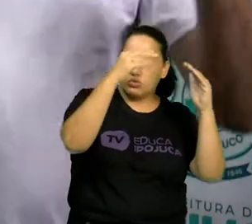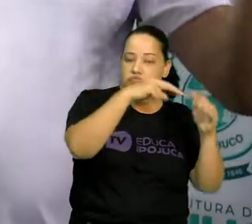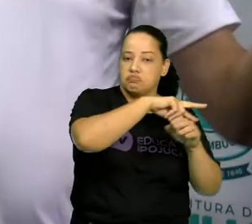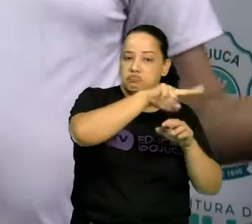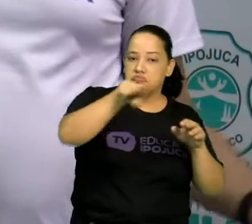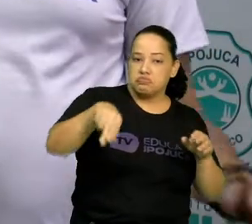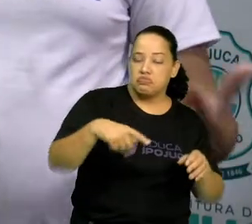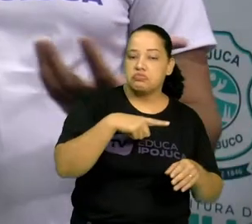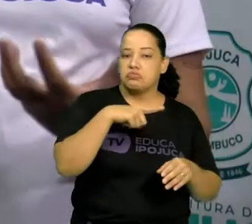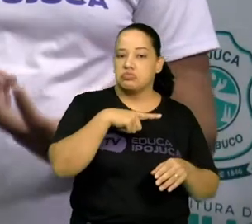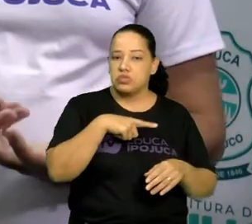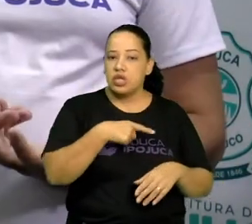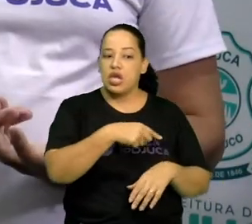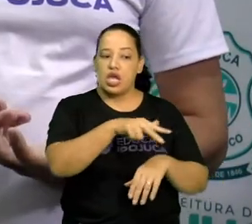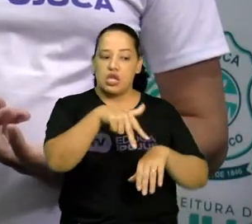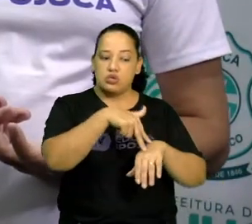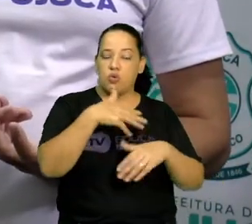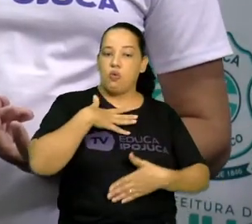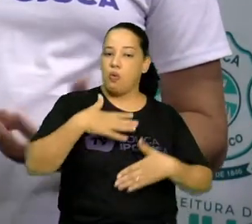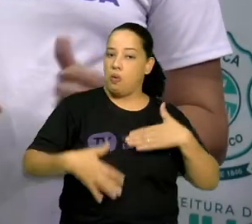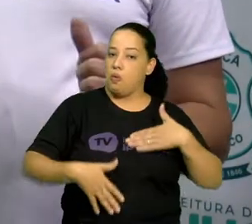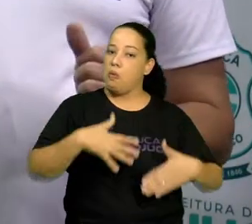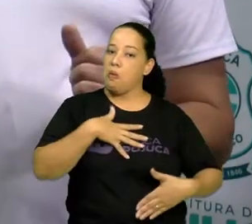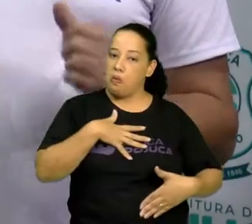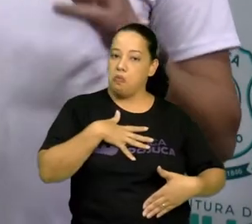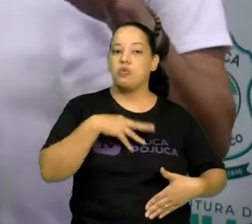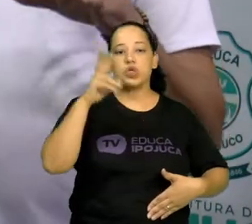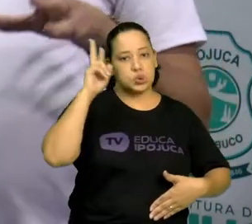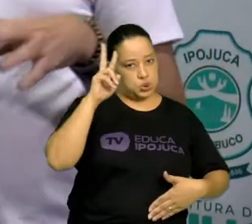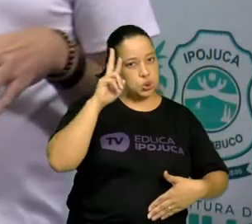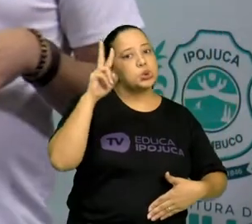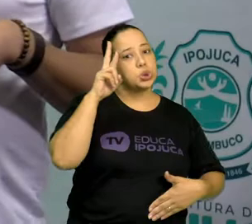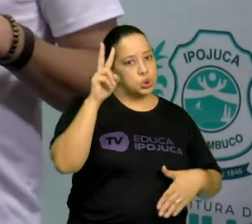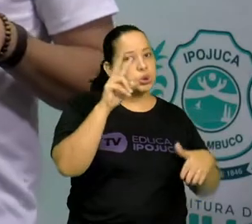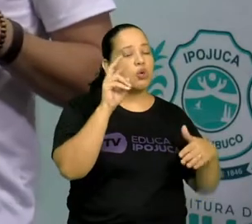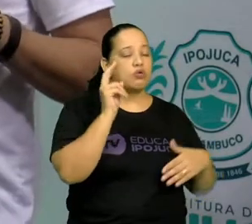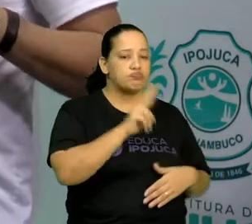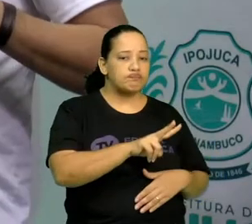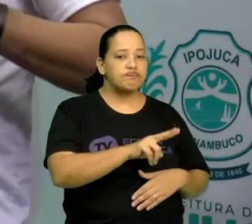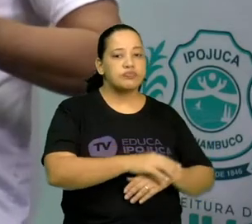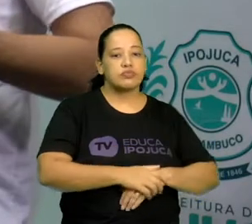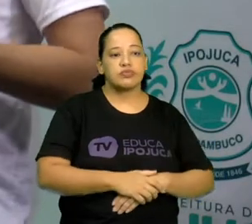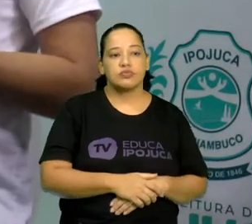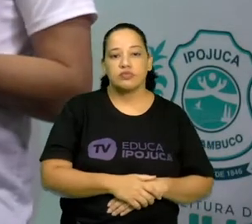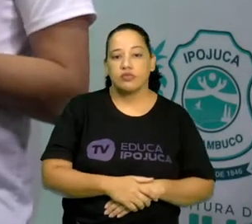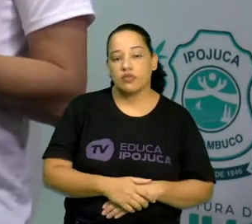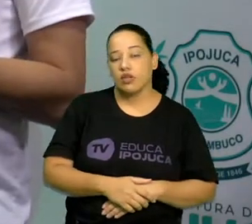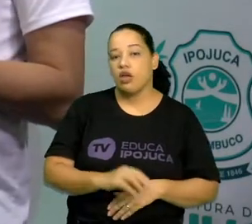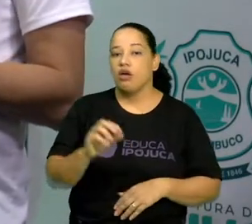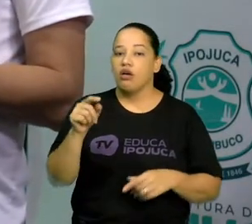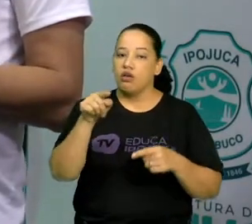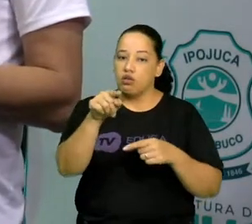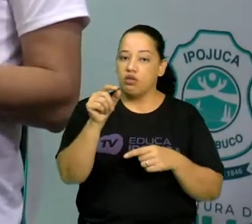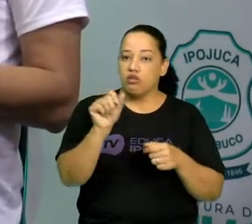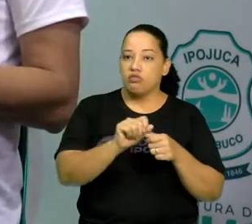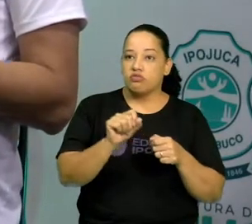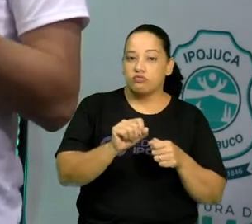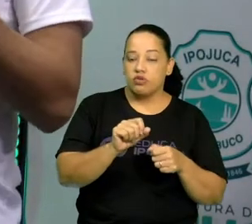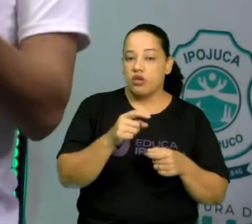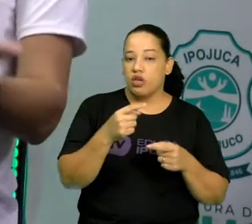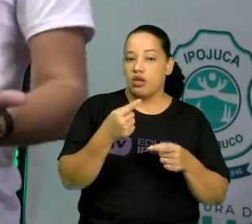contando uma história com seus corpos. Você pode ir a um espetáculo de teatro musical,